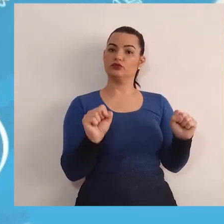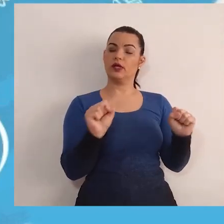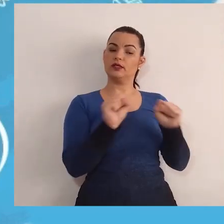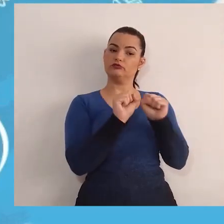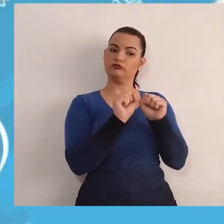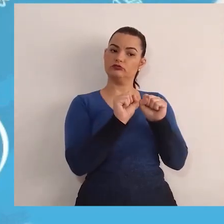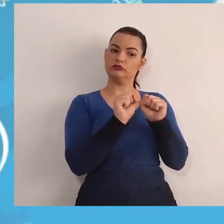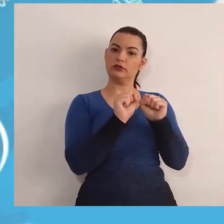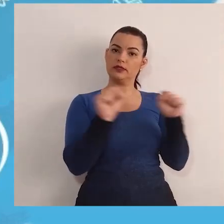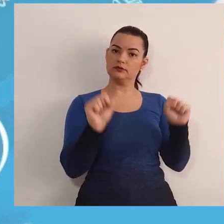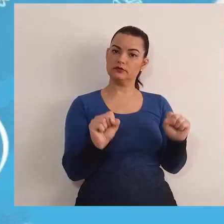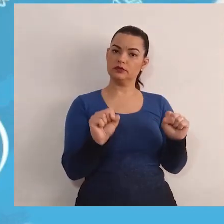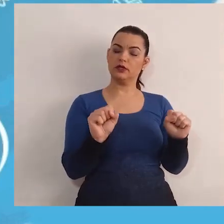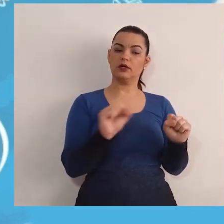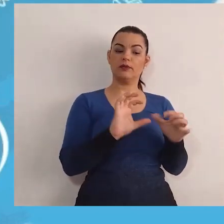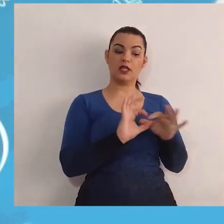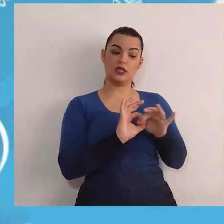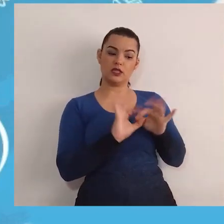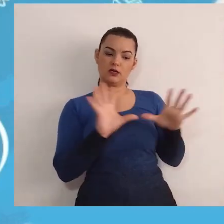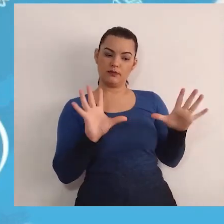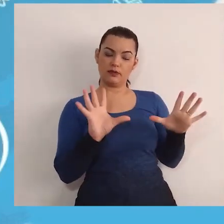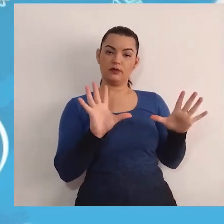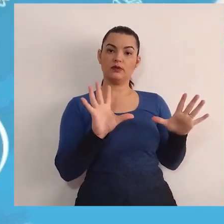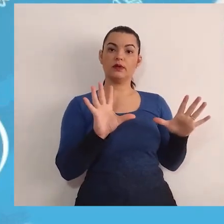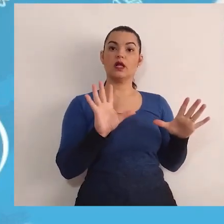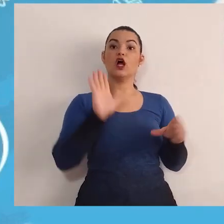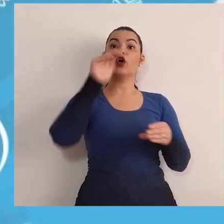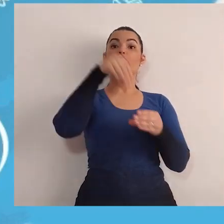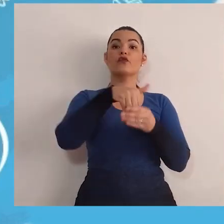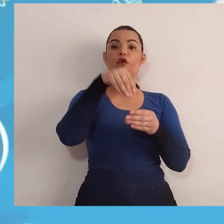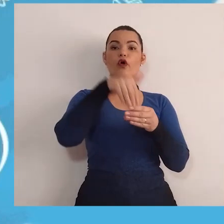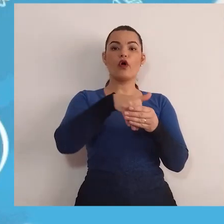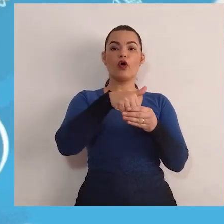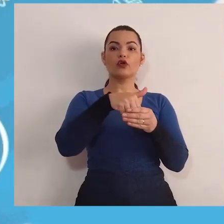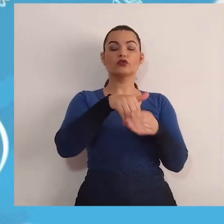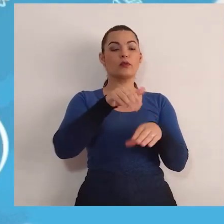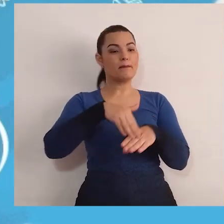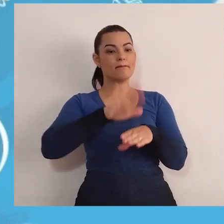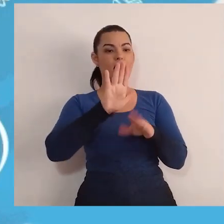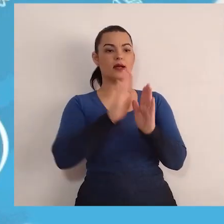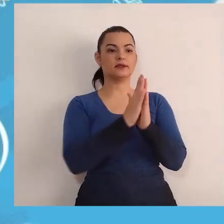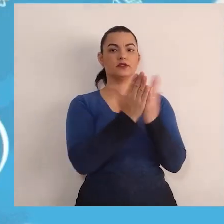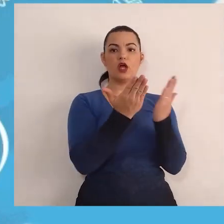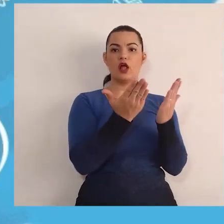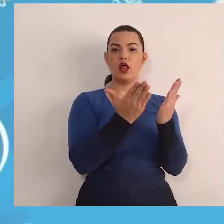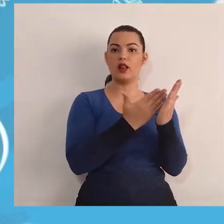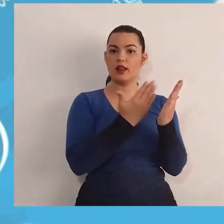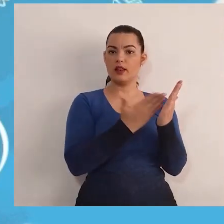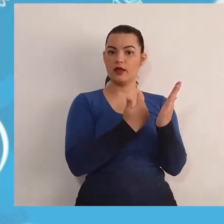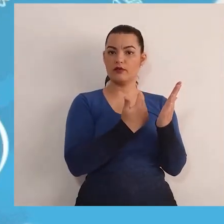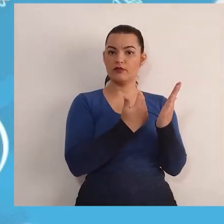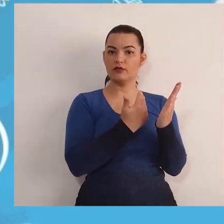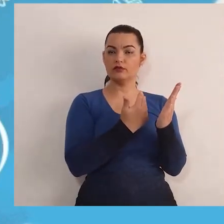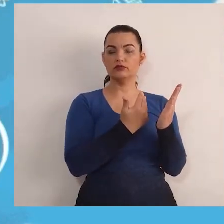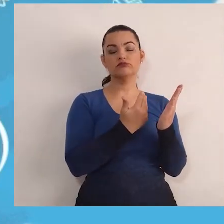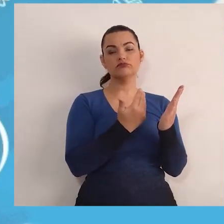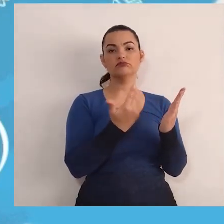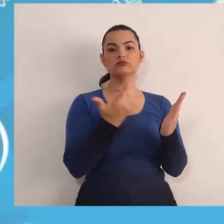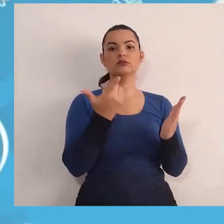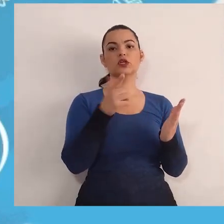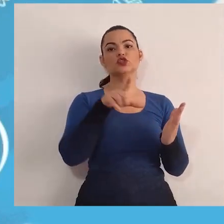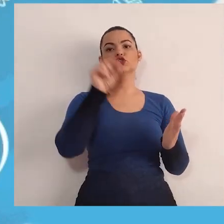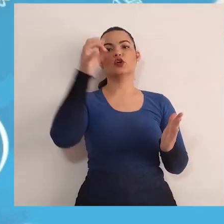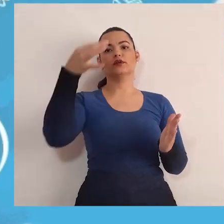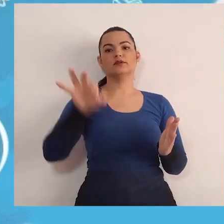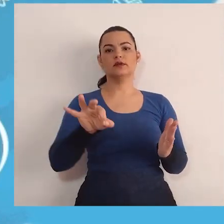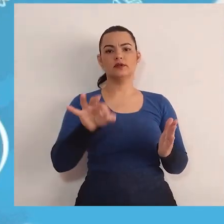o que receber mais votos é o livro que a professora vai ler ou o professor vai ler. Deu para compreender um pouquinho sobre